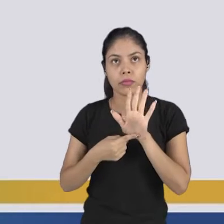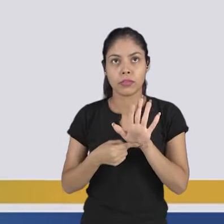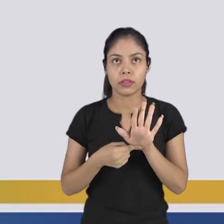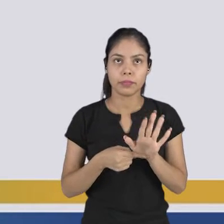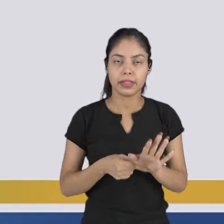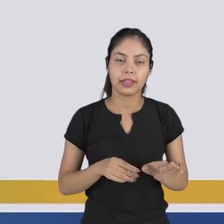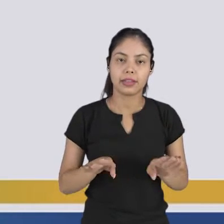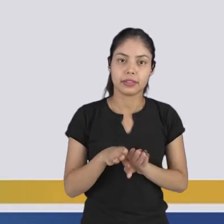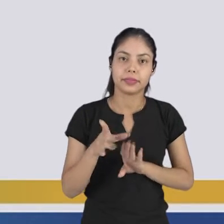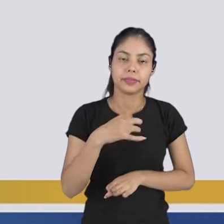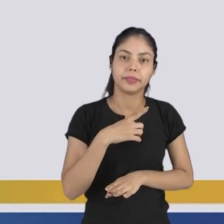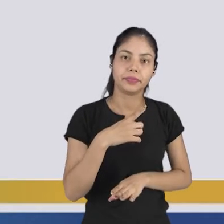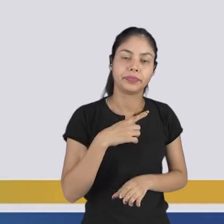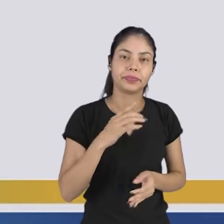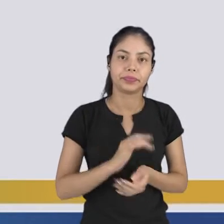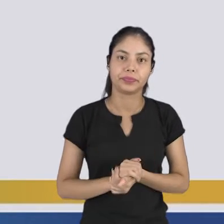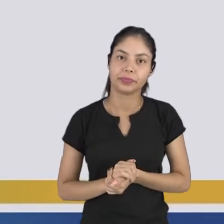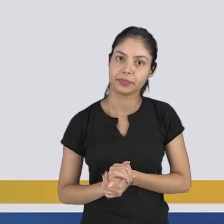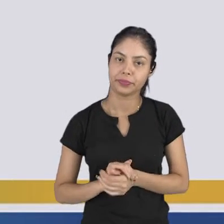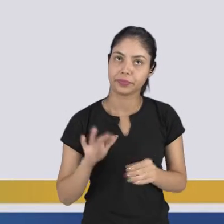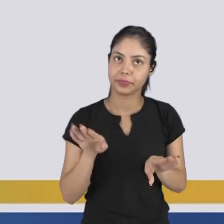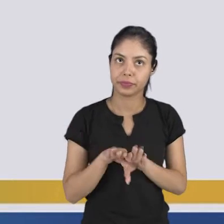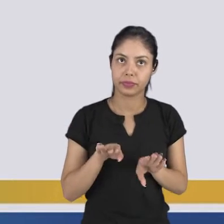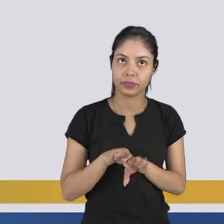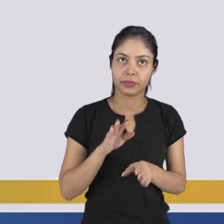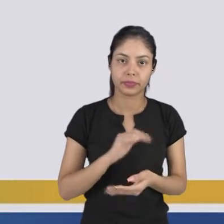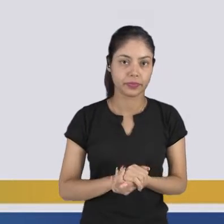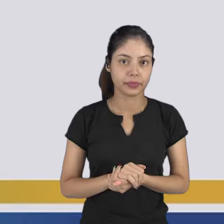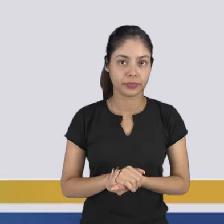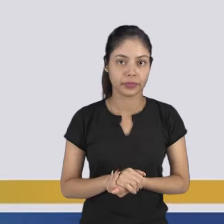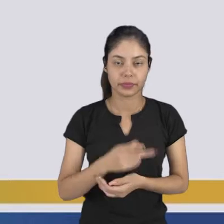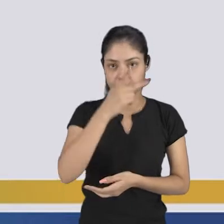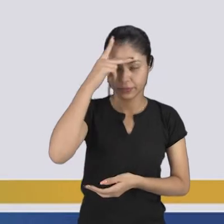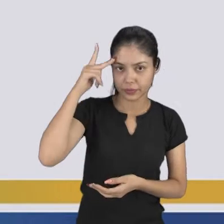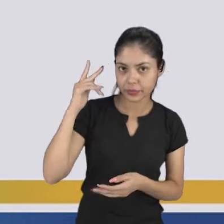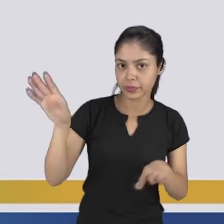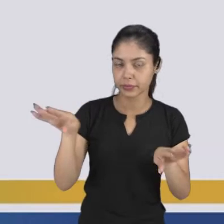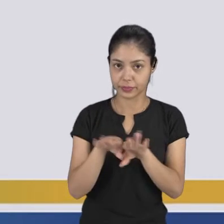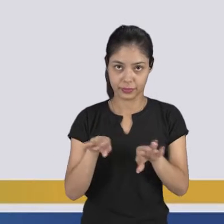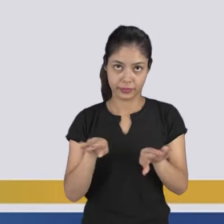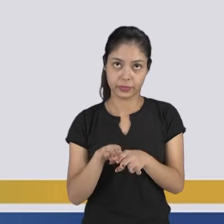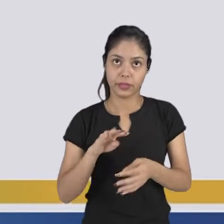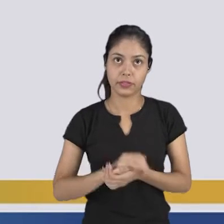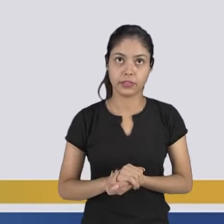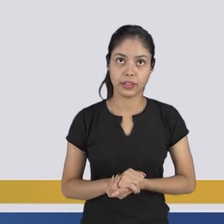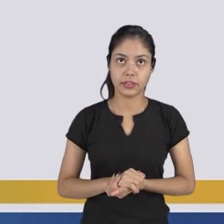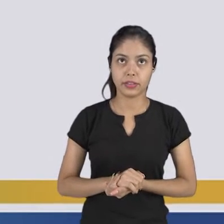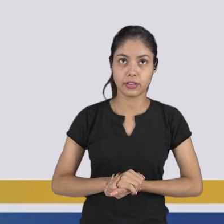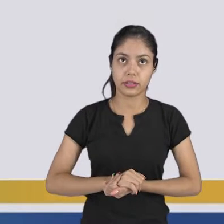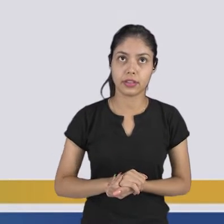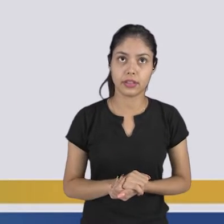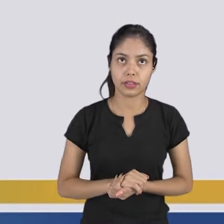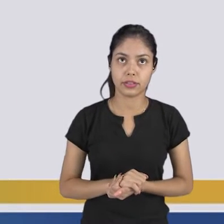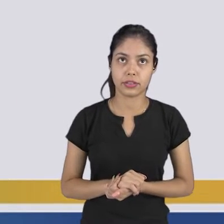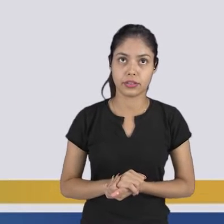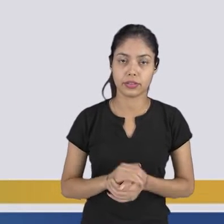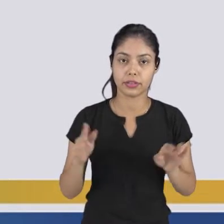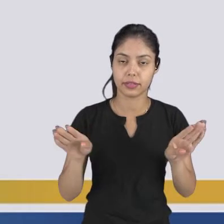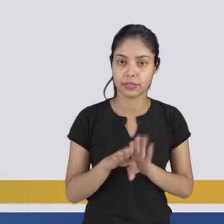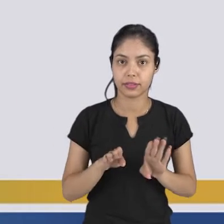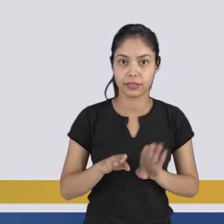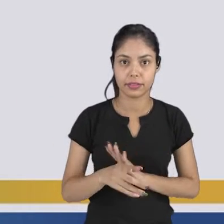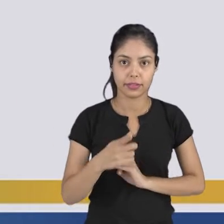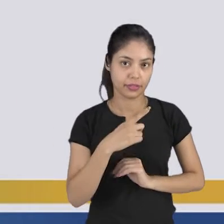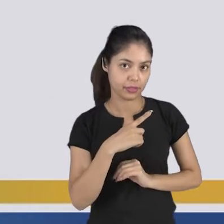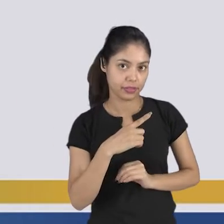às vezes num desfile, mas na realidade as pessoas levam muito tempo fazendo aquela pintura corporal e